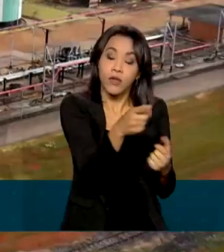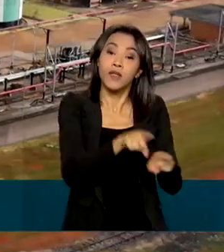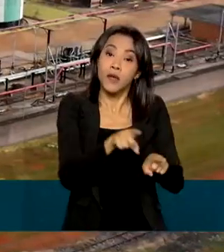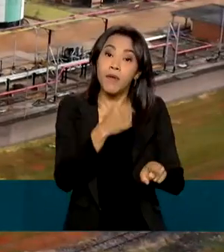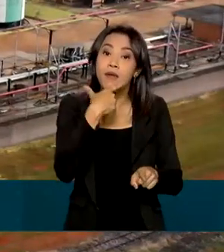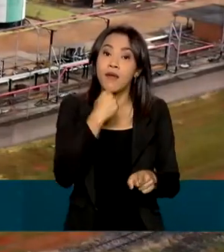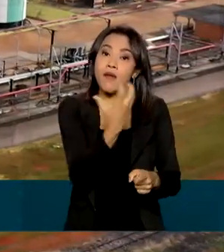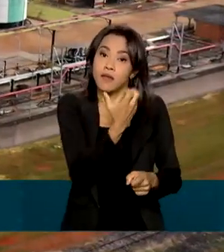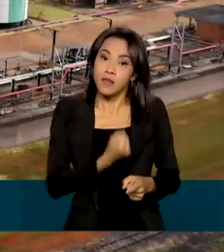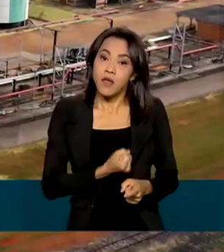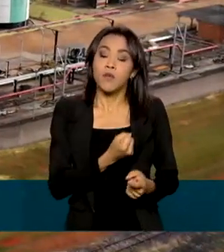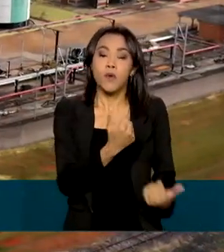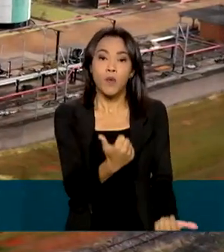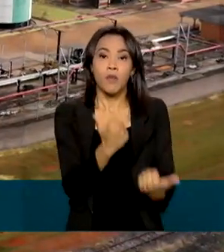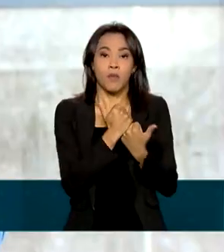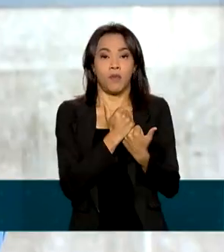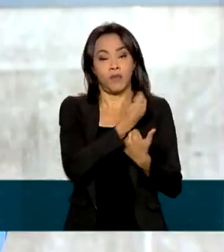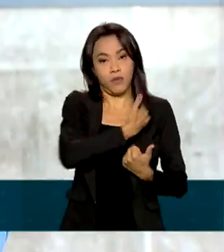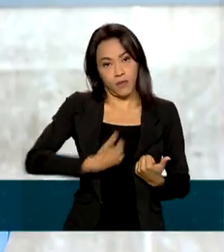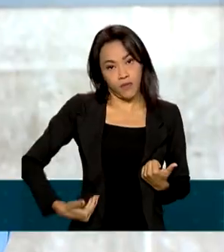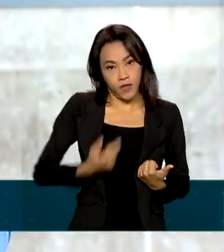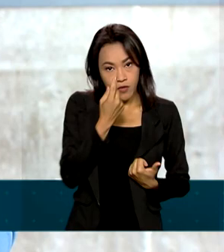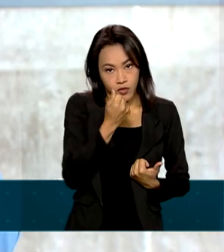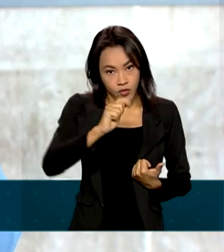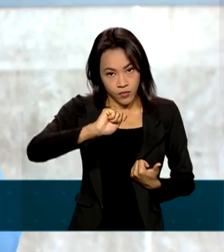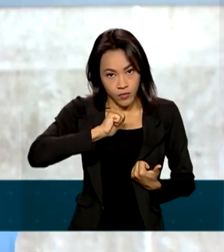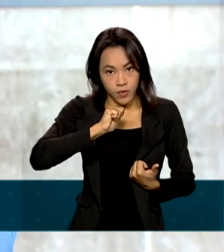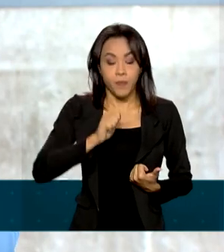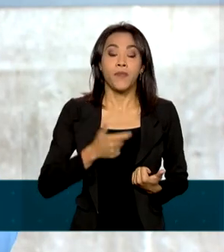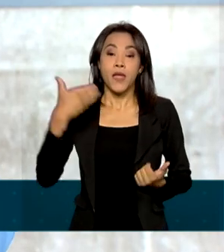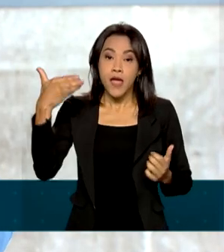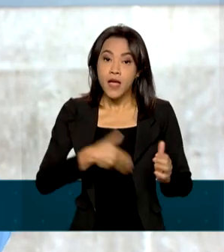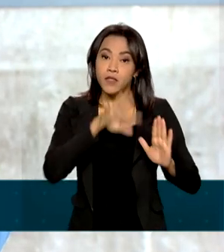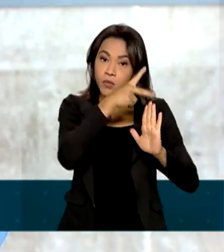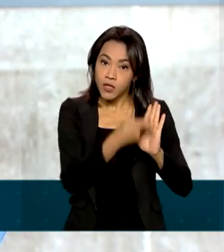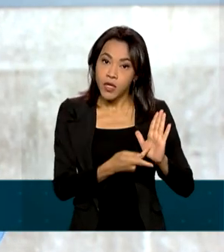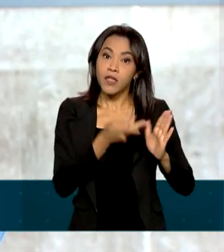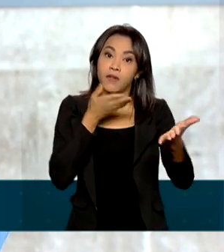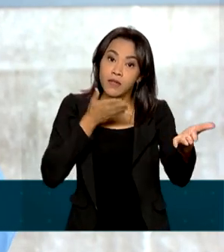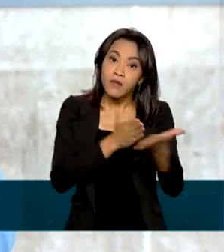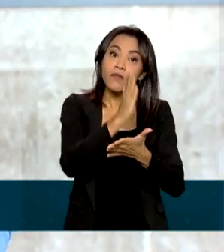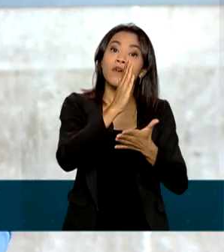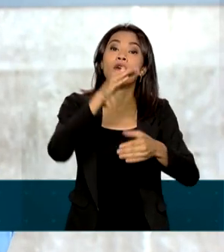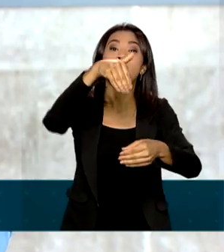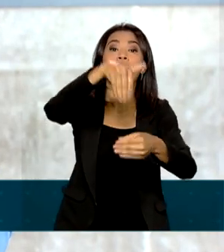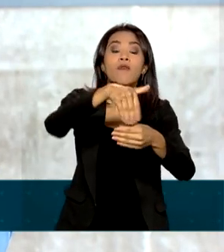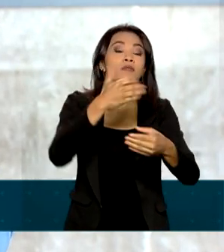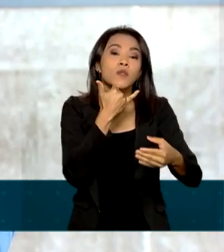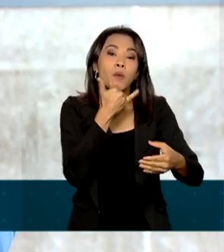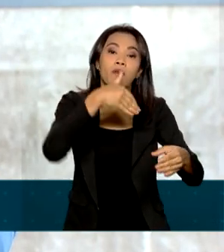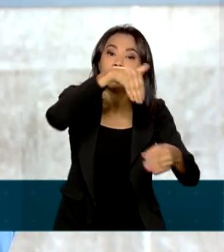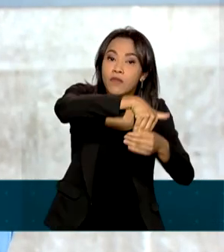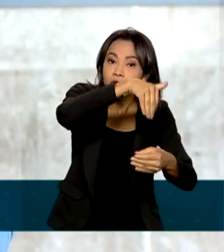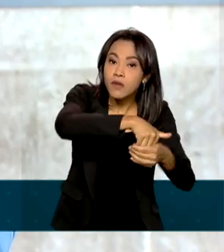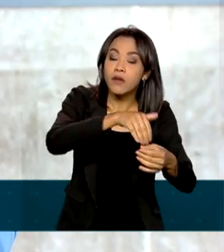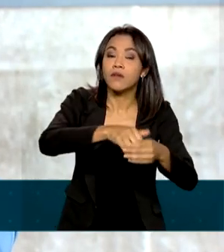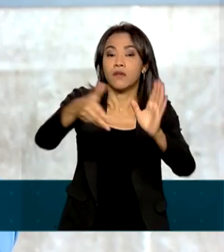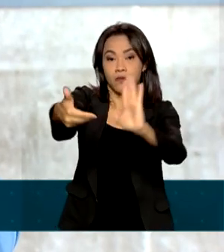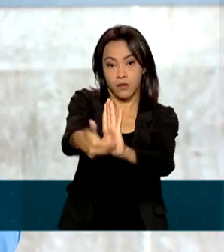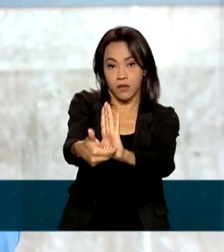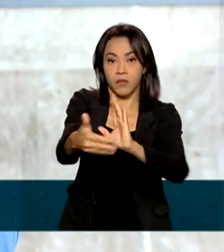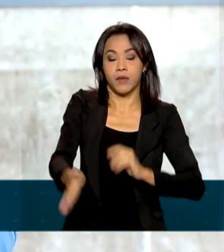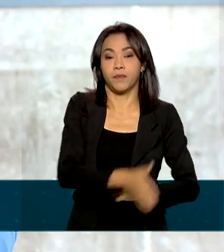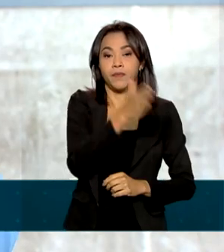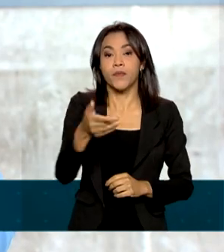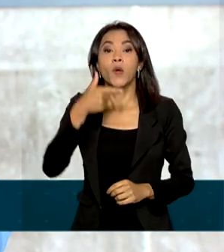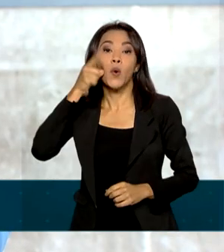o auxílio emergencial. Agora, esse projeto de lei vai ser votado lá na Câmara dos Deputados. E o Senado Federal também aprovou ontem um